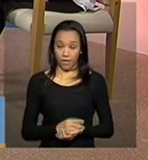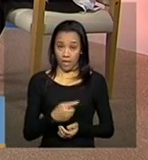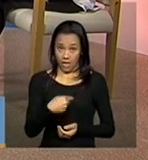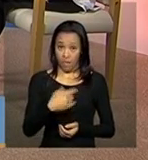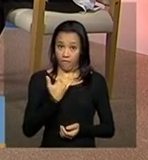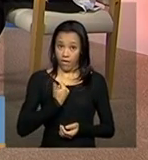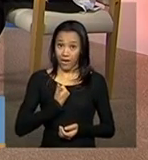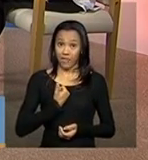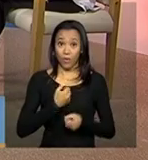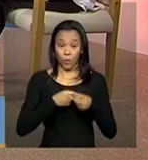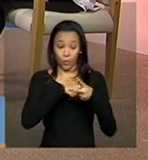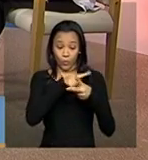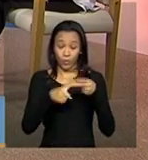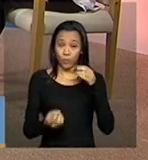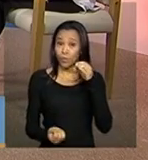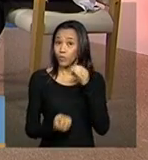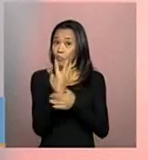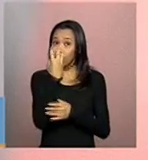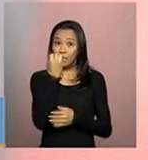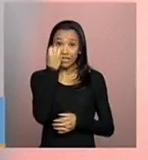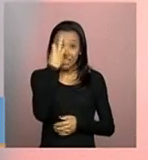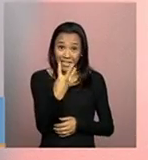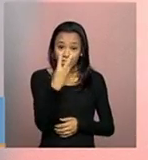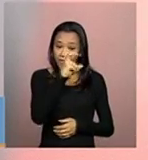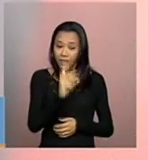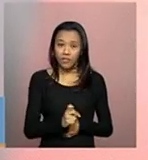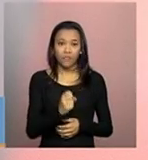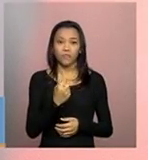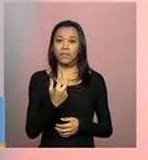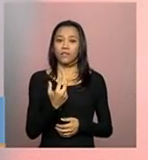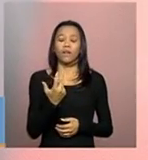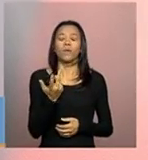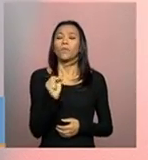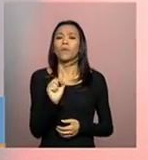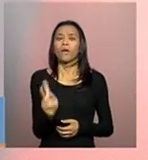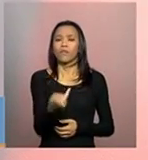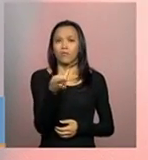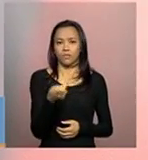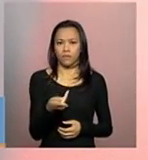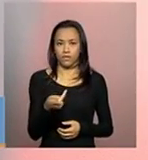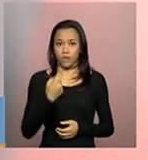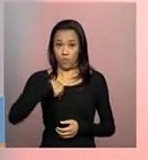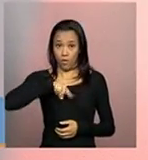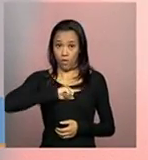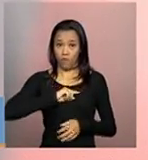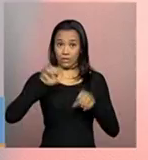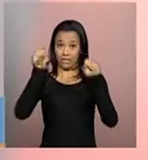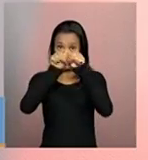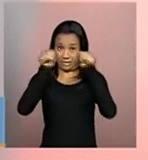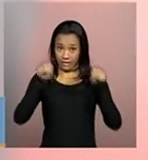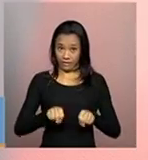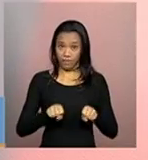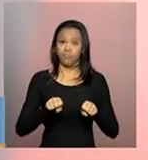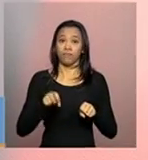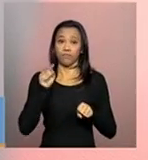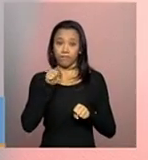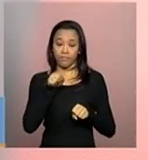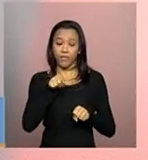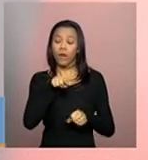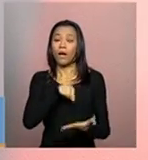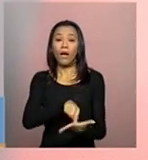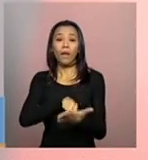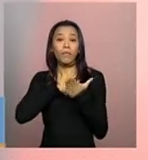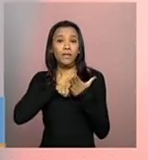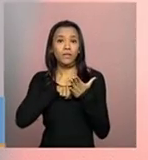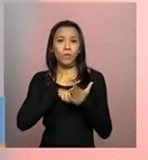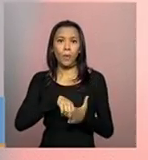de duplicidade. Em um certo momento, o nosso sistema, ele apresentou